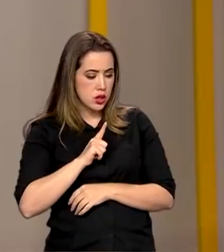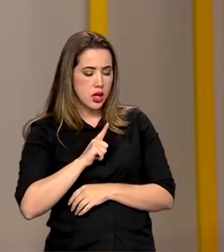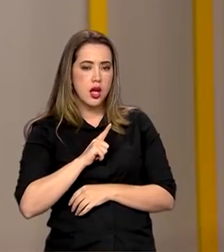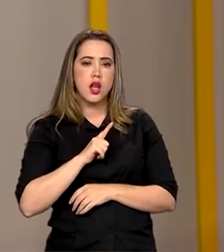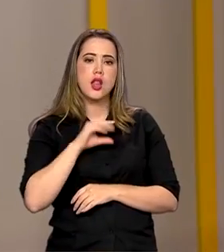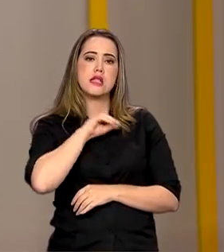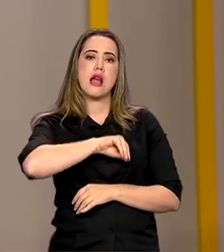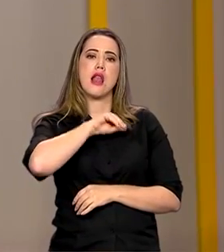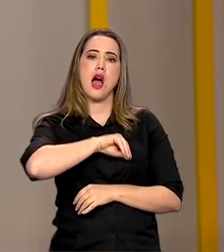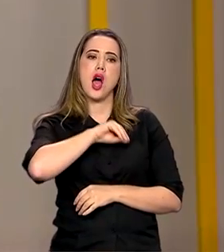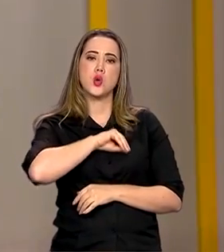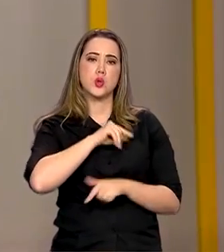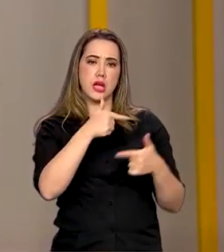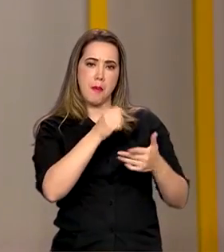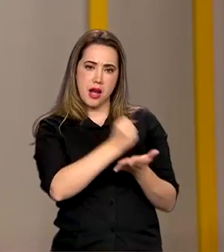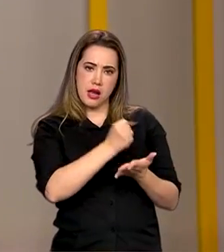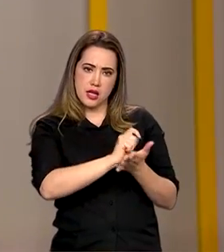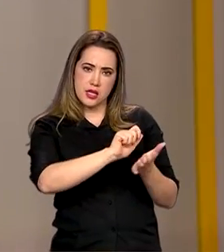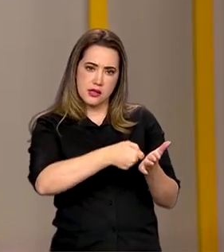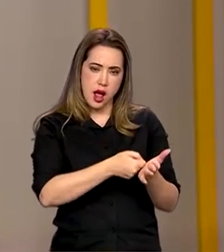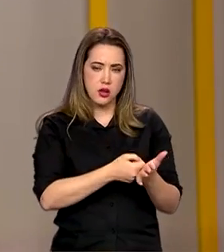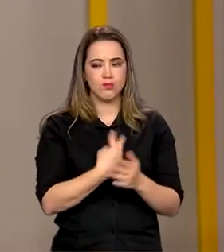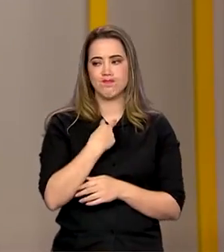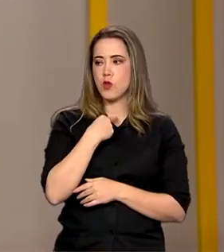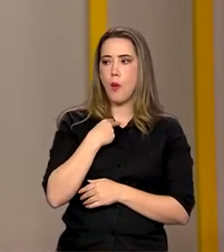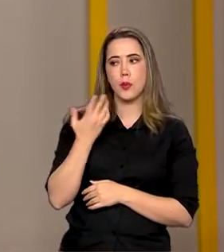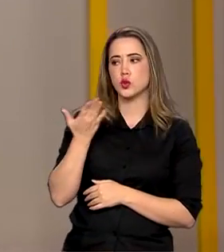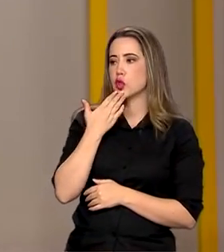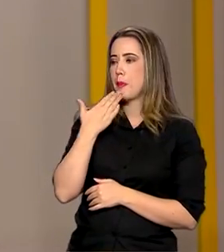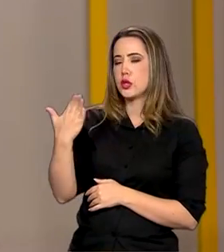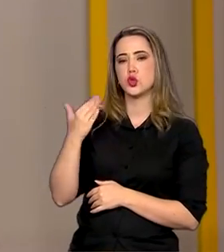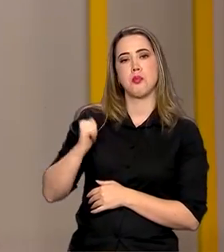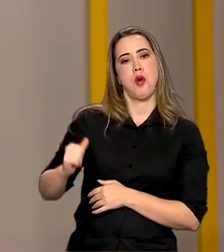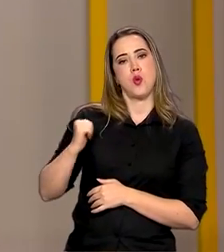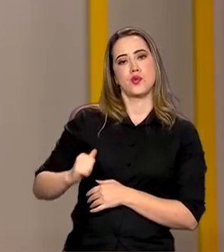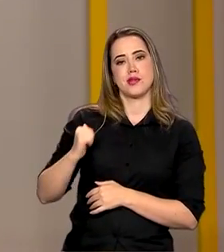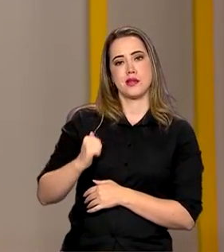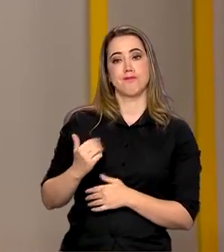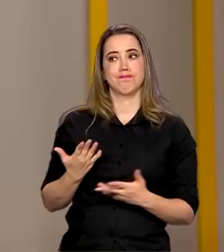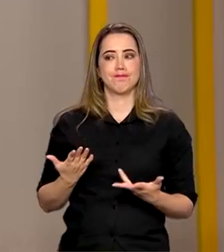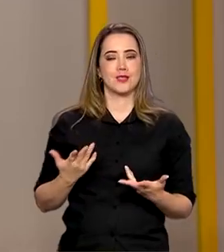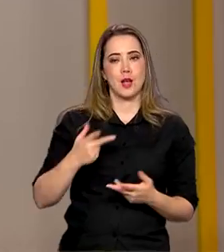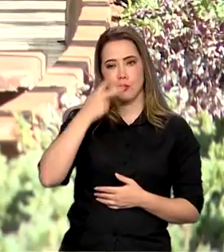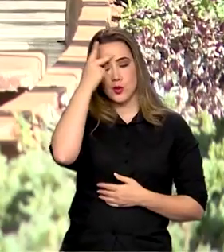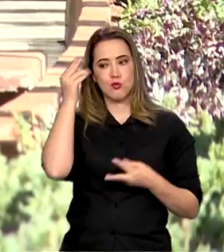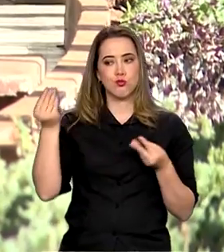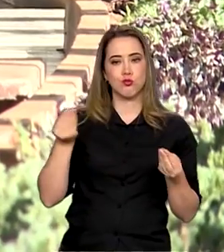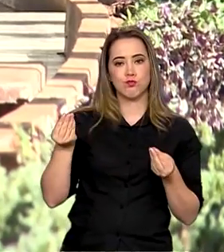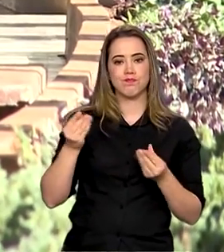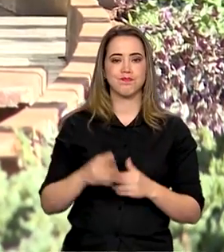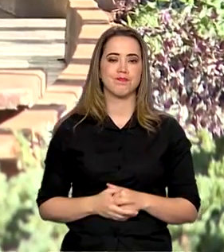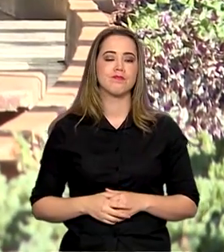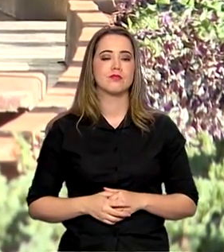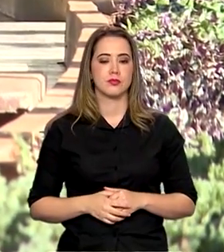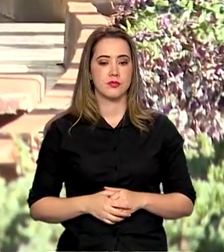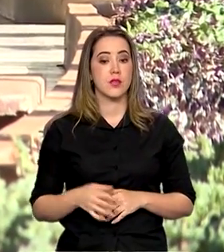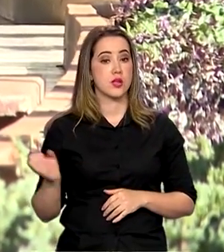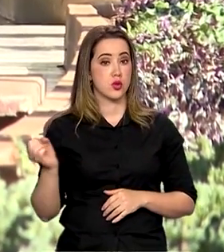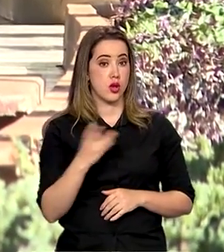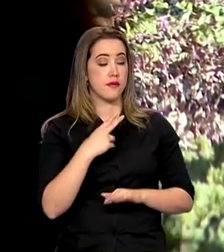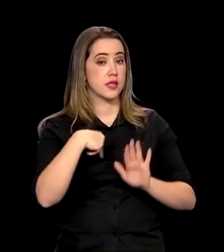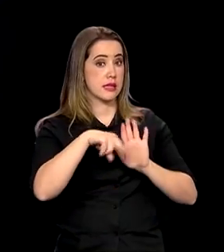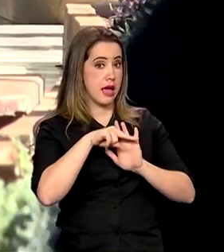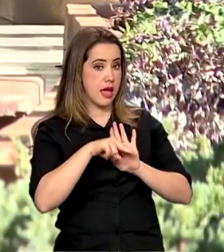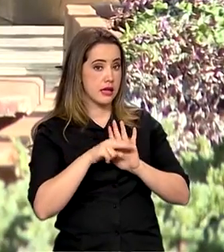direito a bolsas de pesquisa, o que tirava o incentivo para a produção científica no meio acadêmico. As novas normas